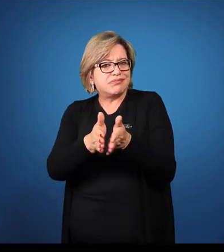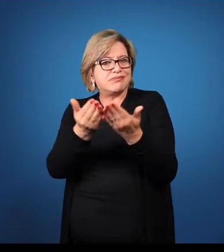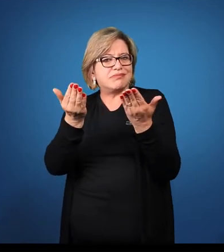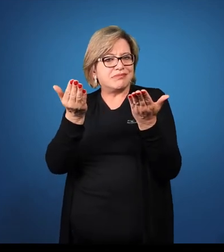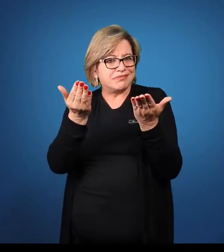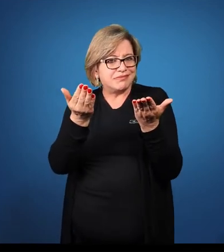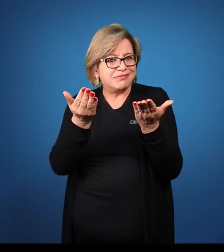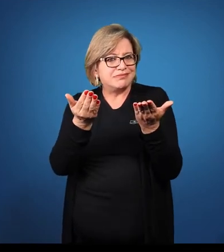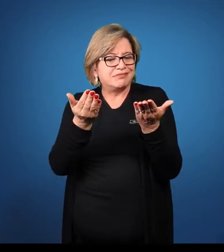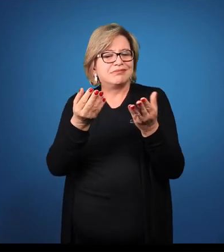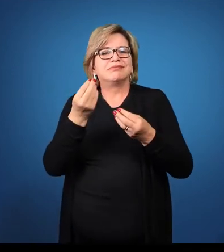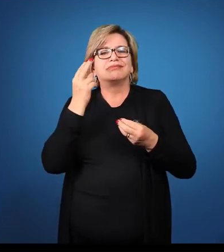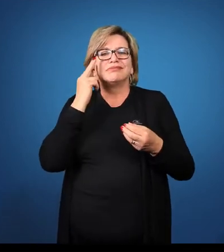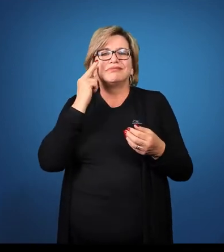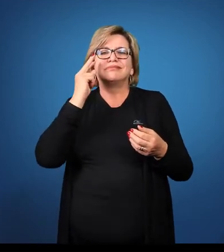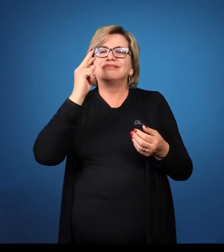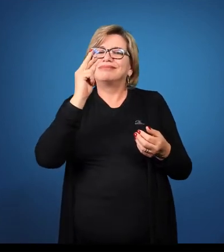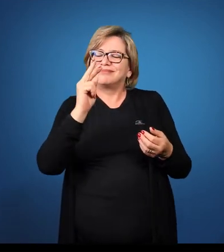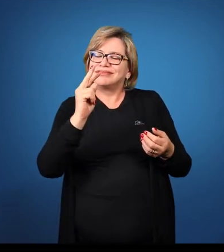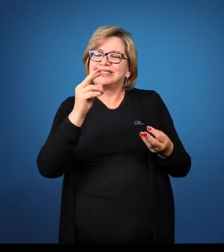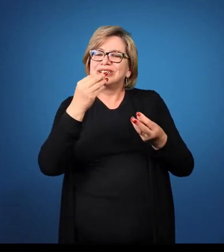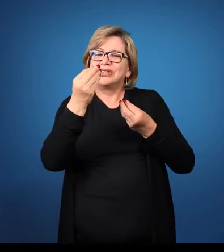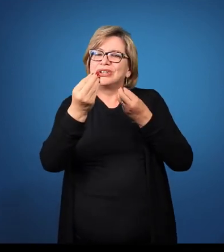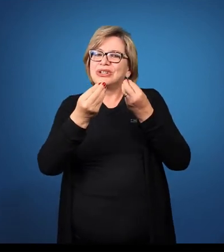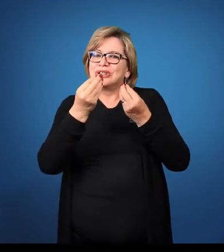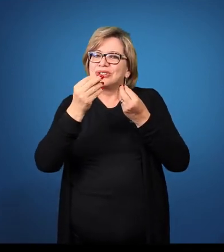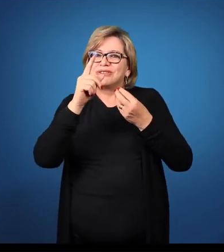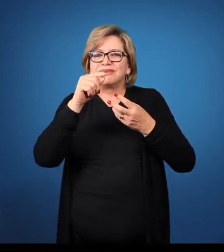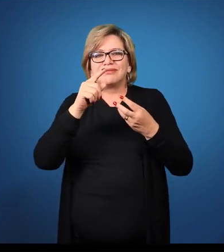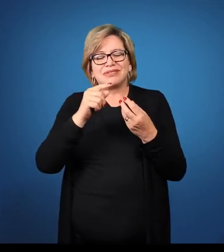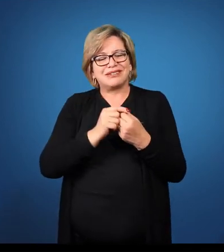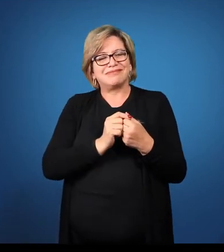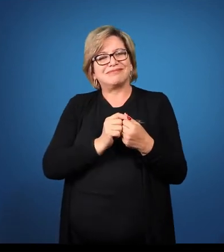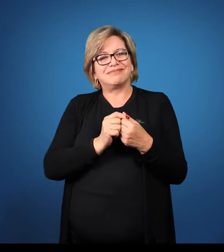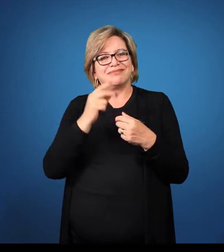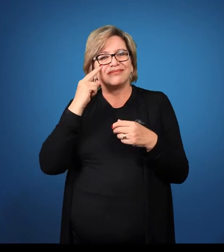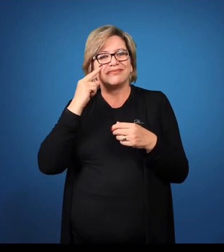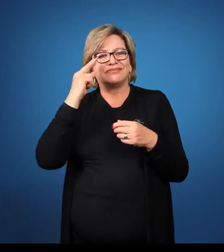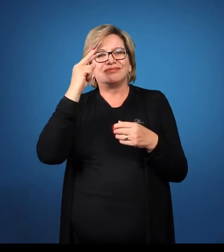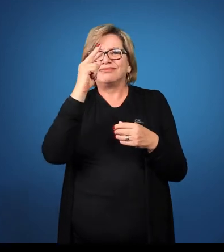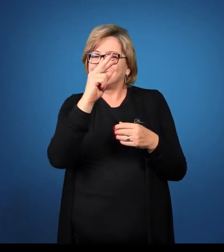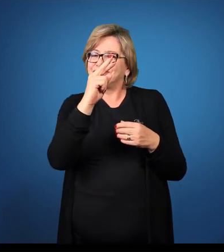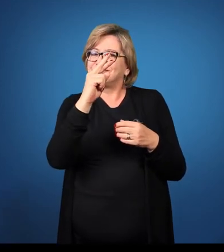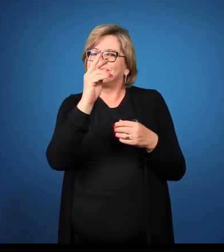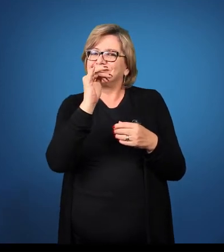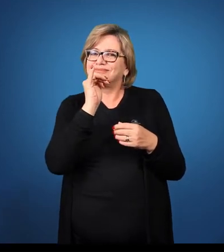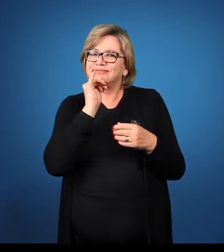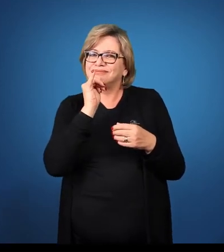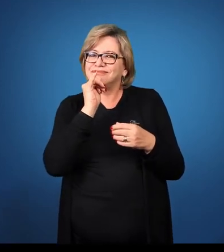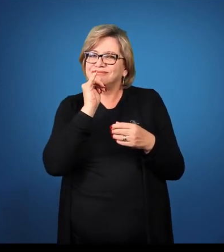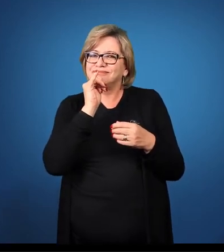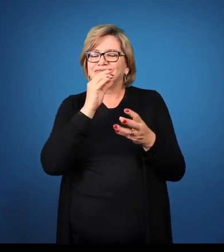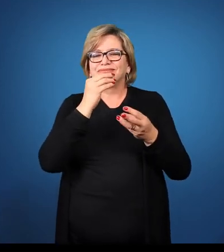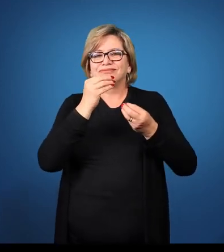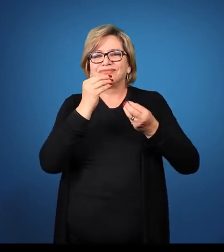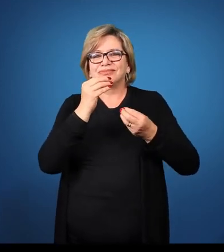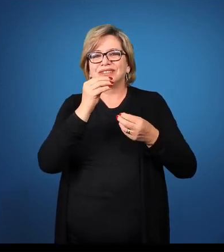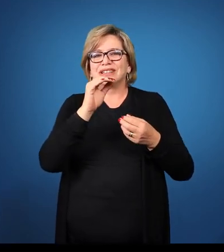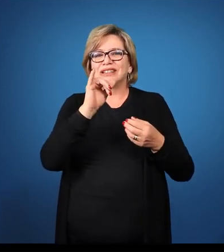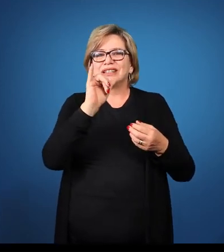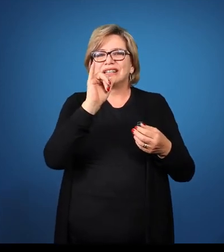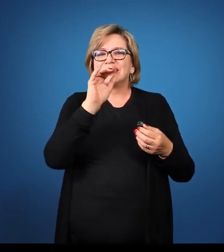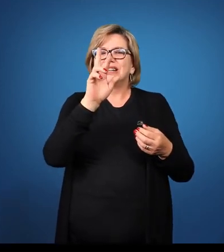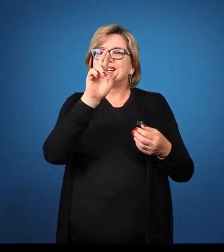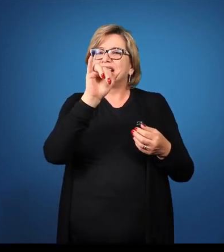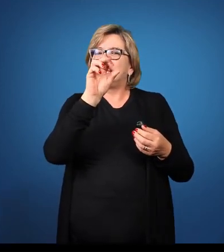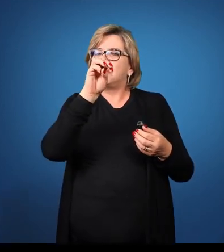genitivo. Pal-per-is. Então, tirou a desinência, acrescenta